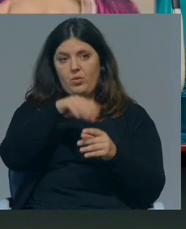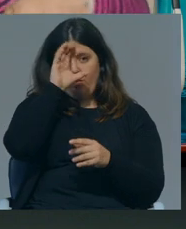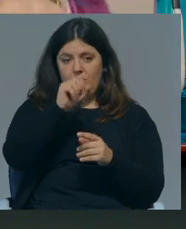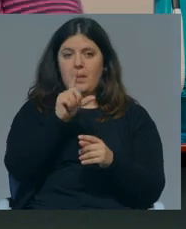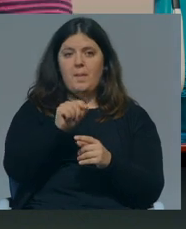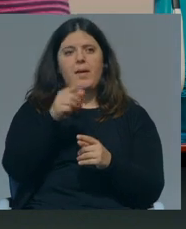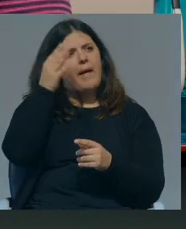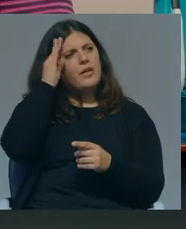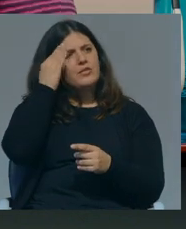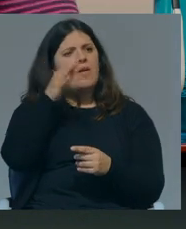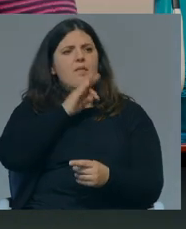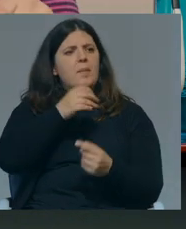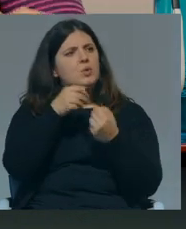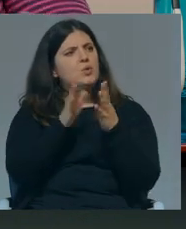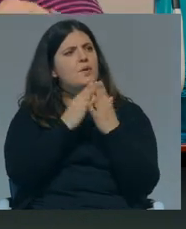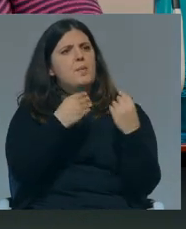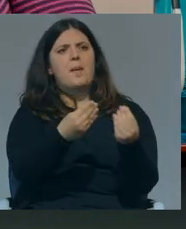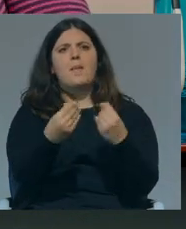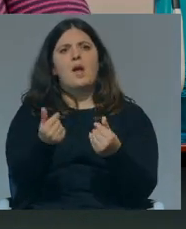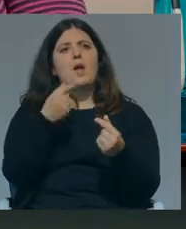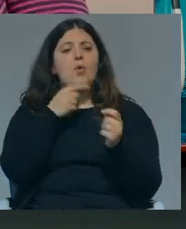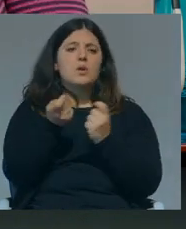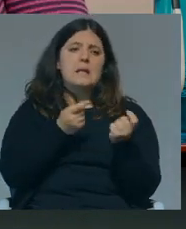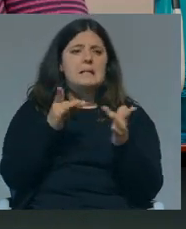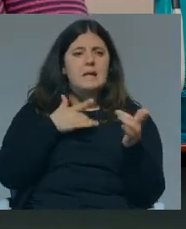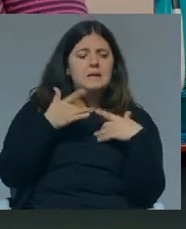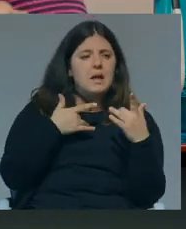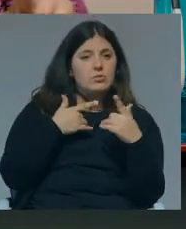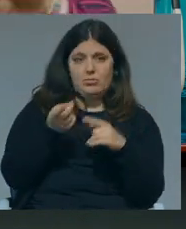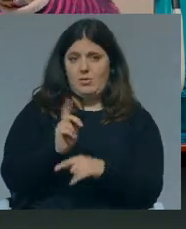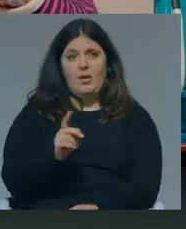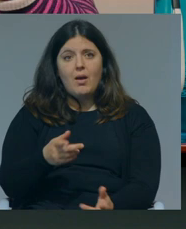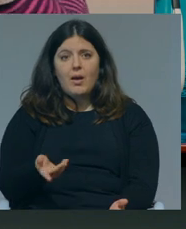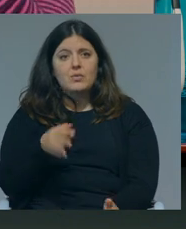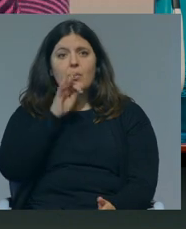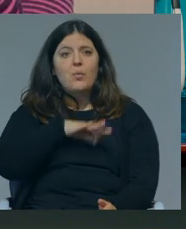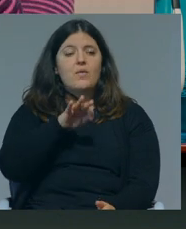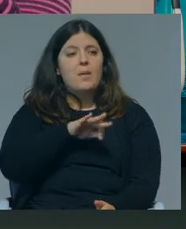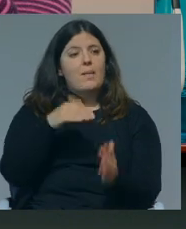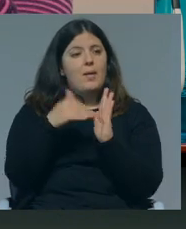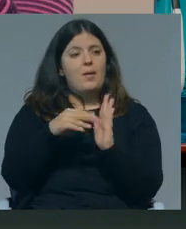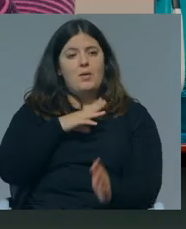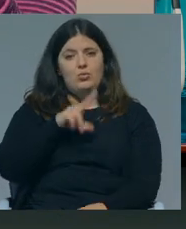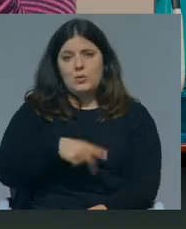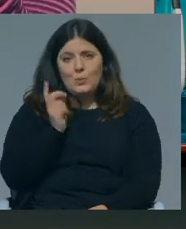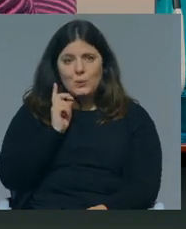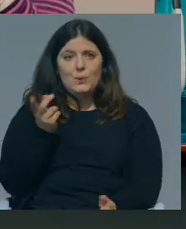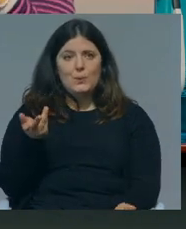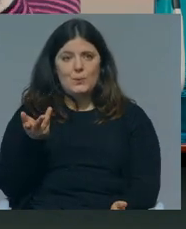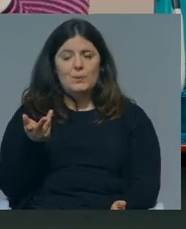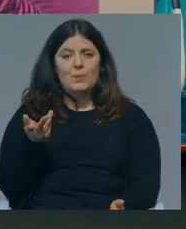também acham que as famílias são todas assim, que vão organizar pecinhas de teatro, não vão, isso não é família portuguesa. E portanto,